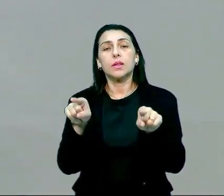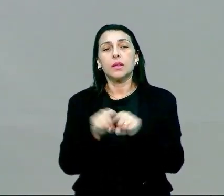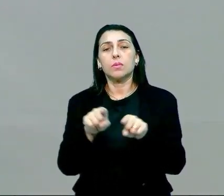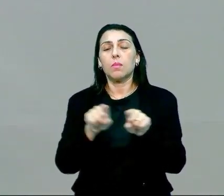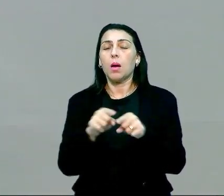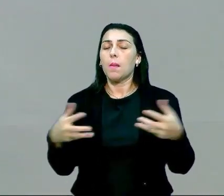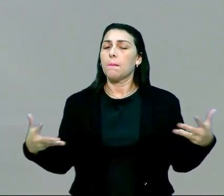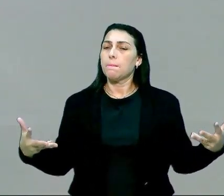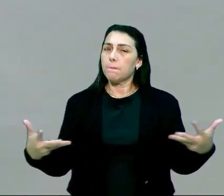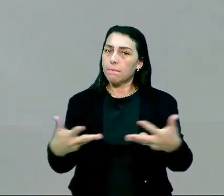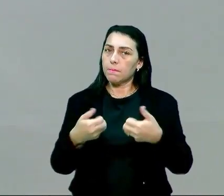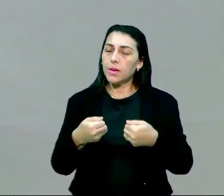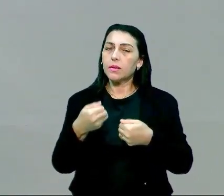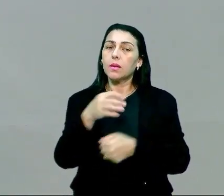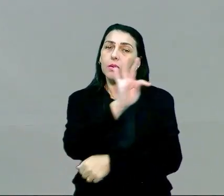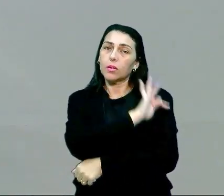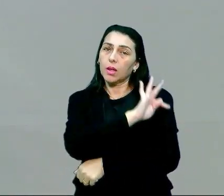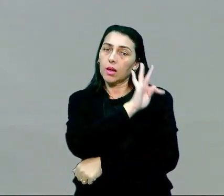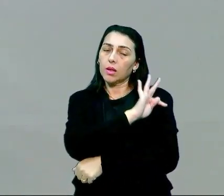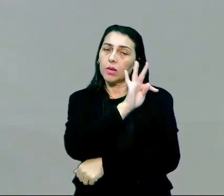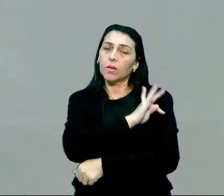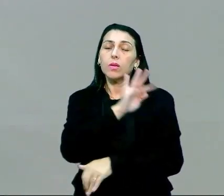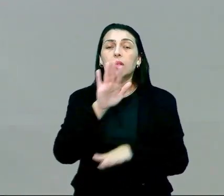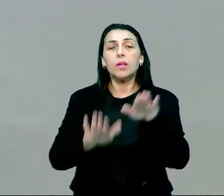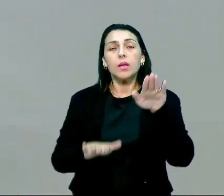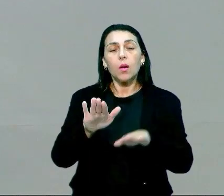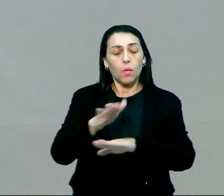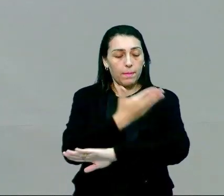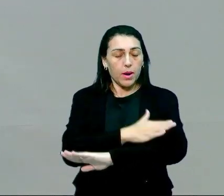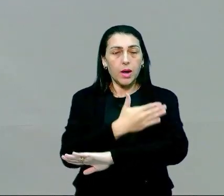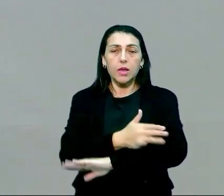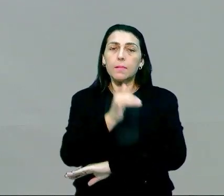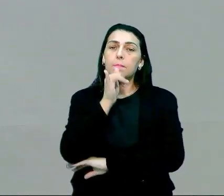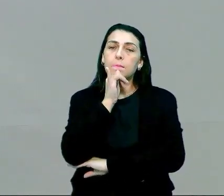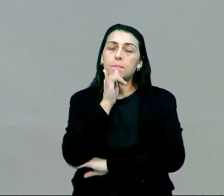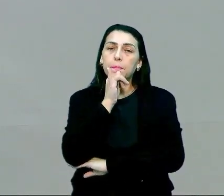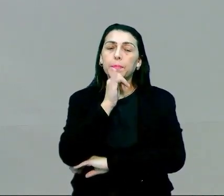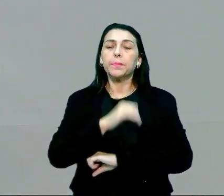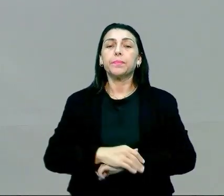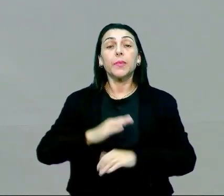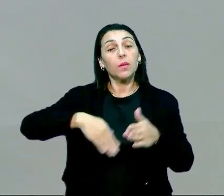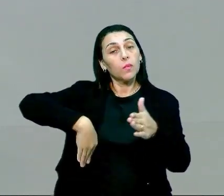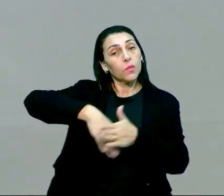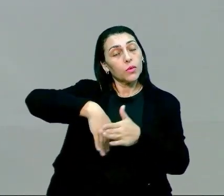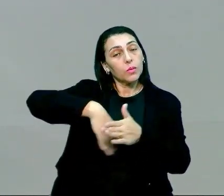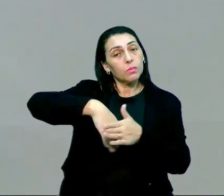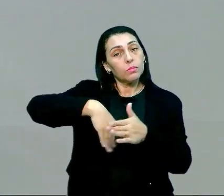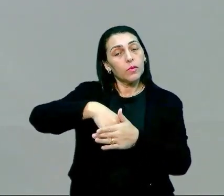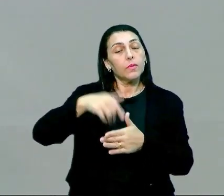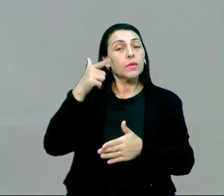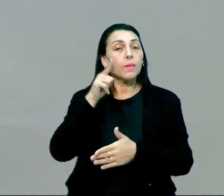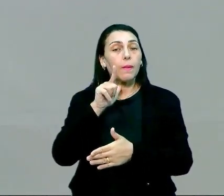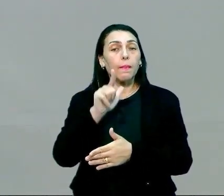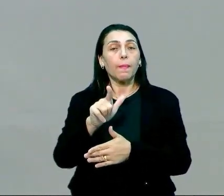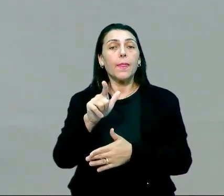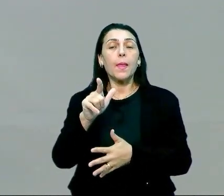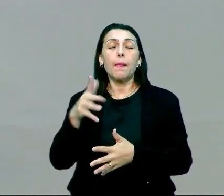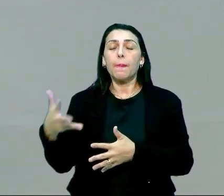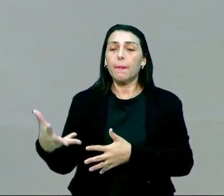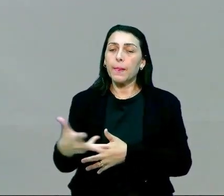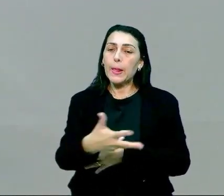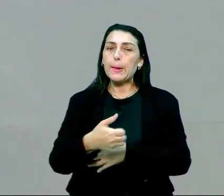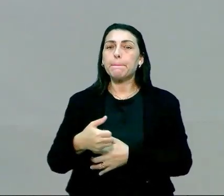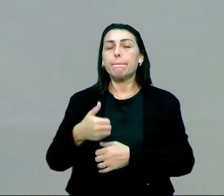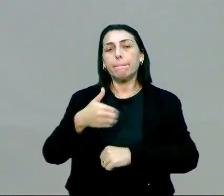aperfeiçoamento técnico de determinada prática. Por exemplo, futebol, você consegue aprimorar